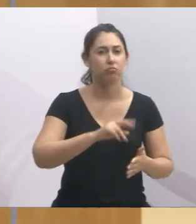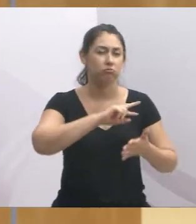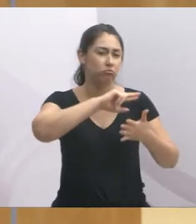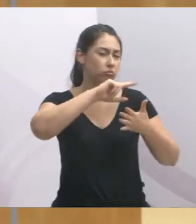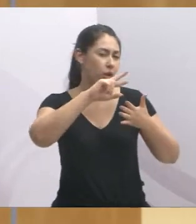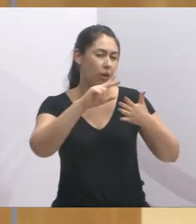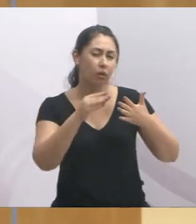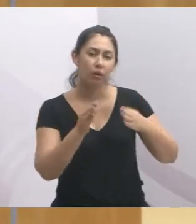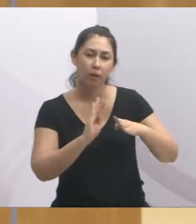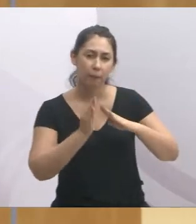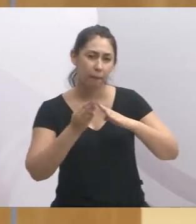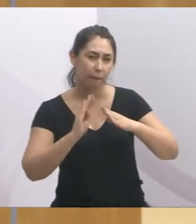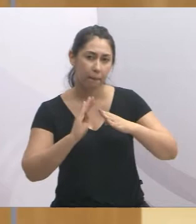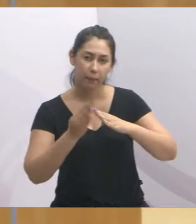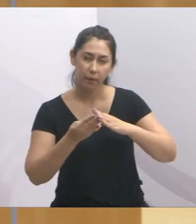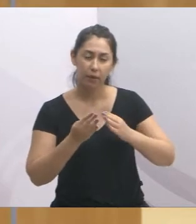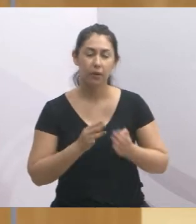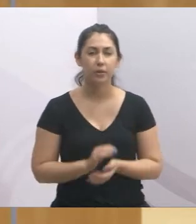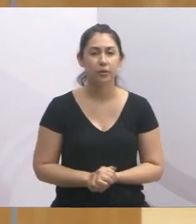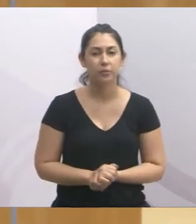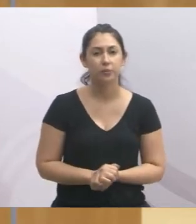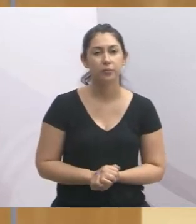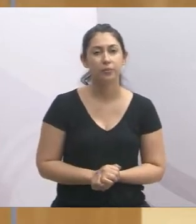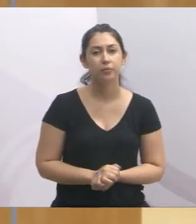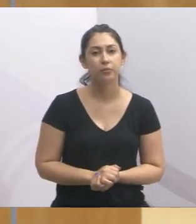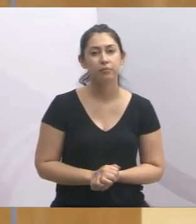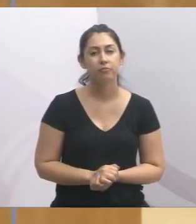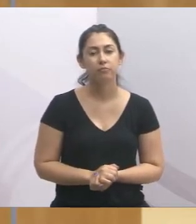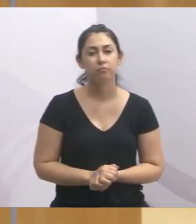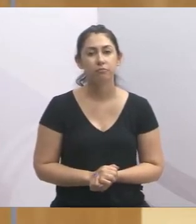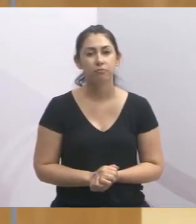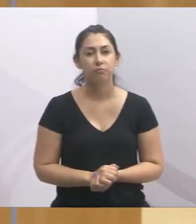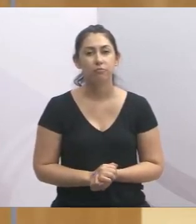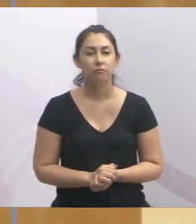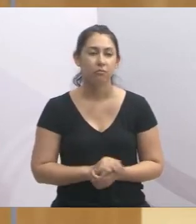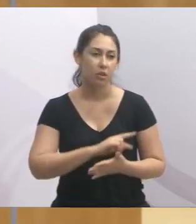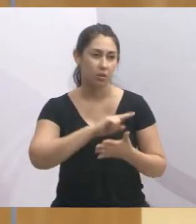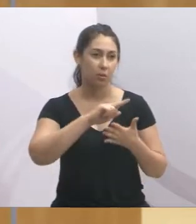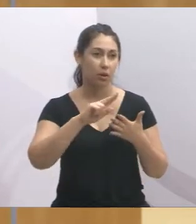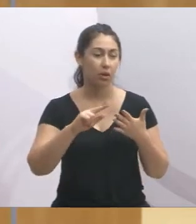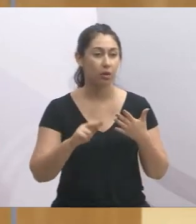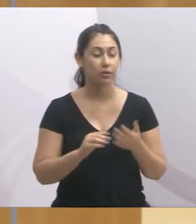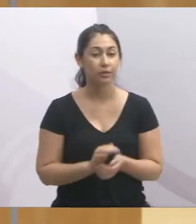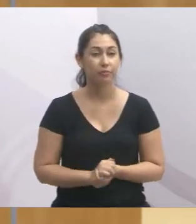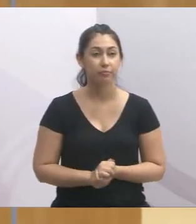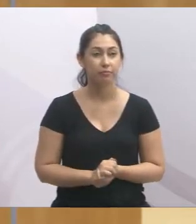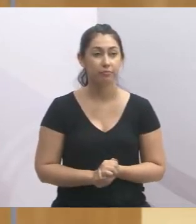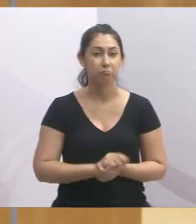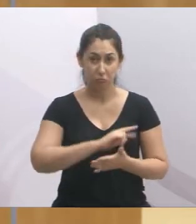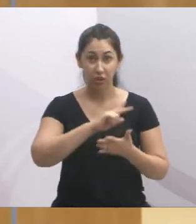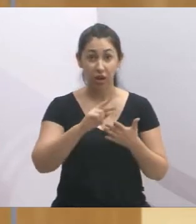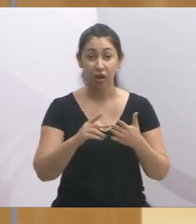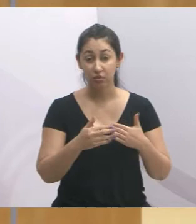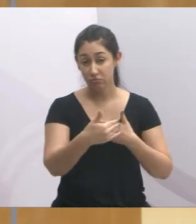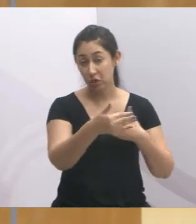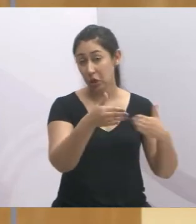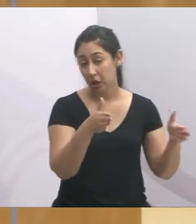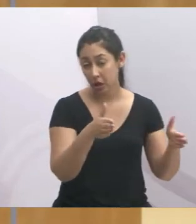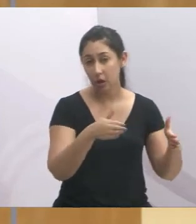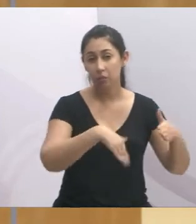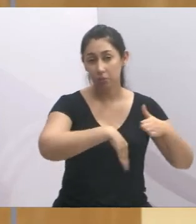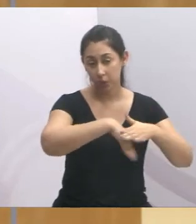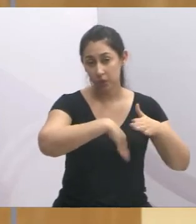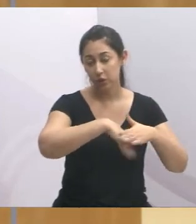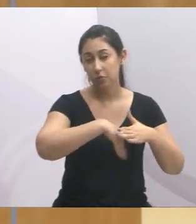Paraíso, o Campo do Colônia praticamente finalizado, Cidade de Salvador, Santa Marina, enfim, vários campos. Vila Garcia